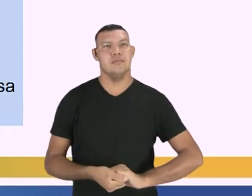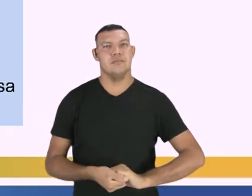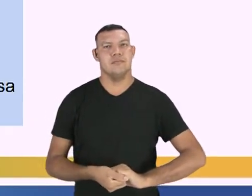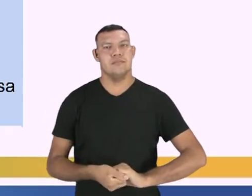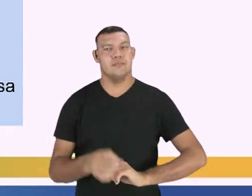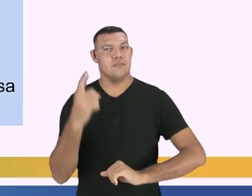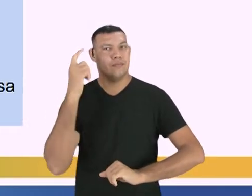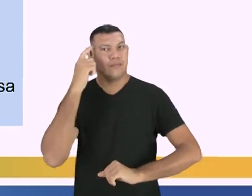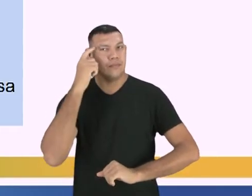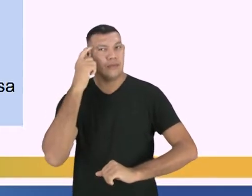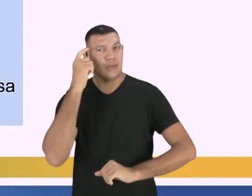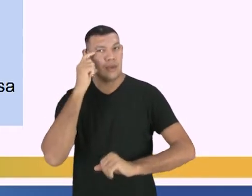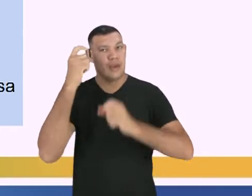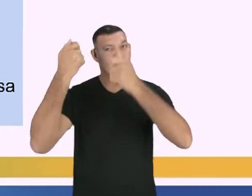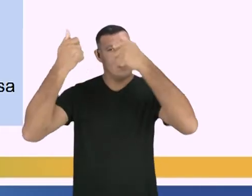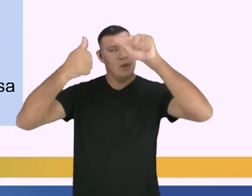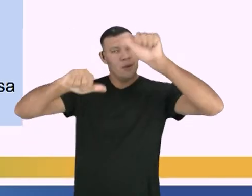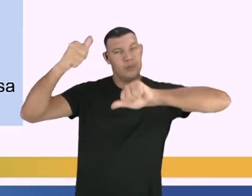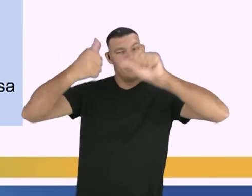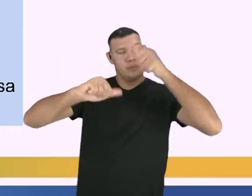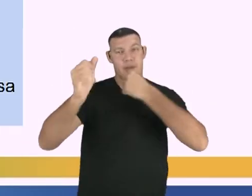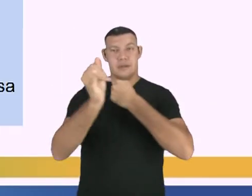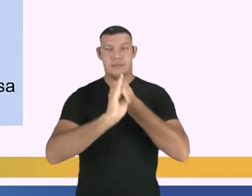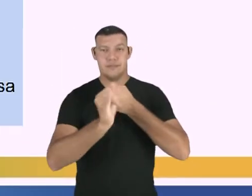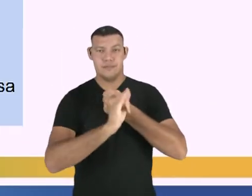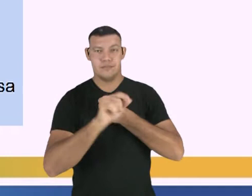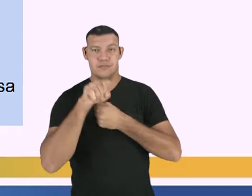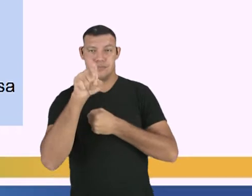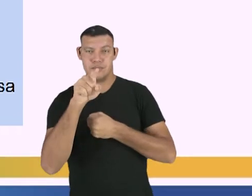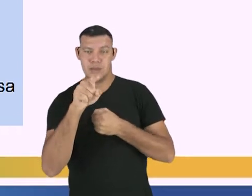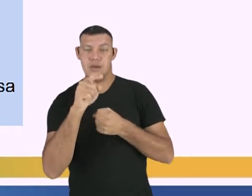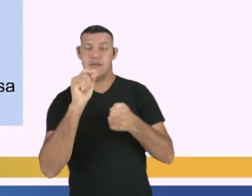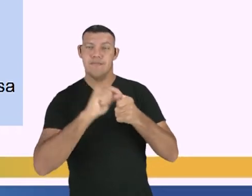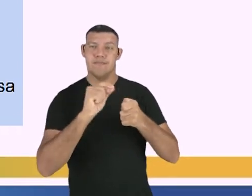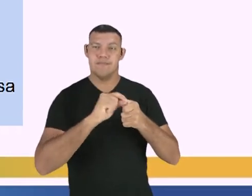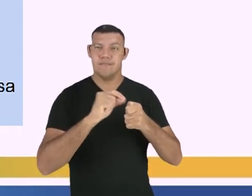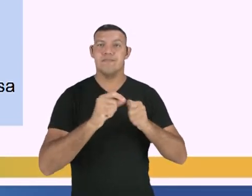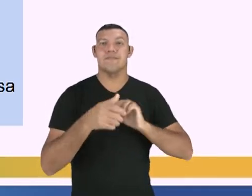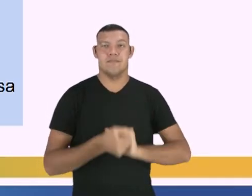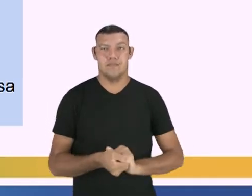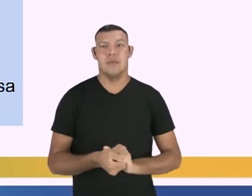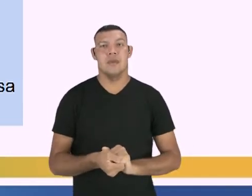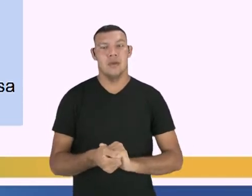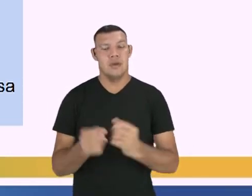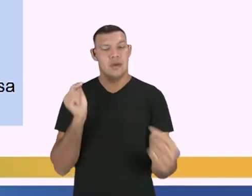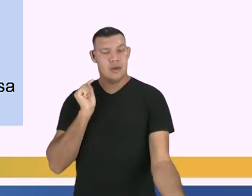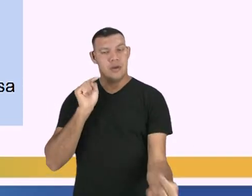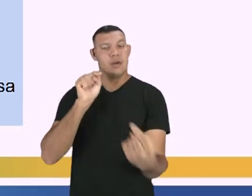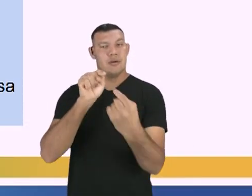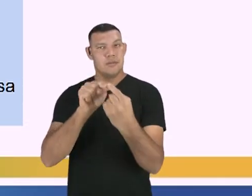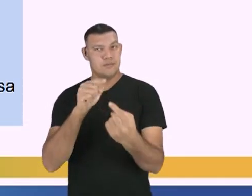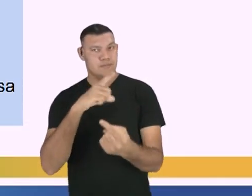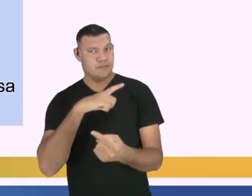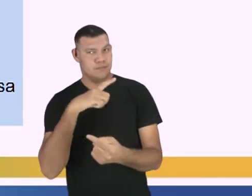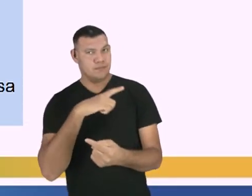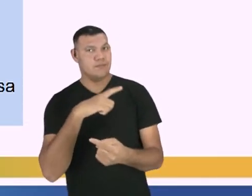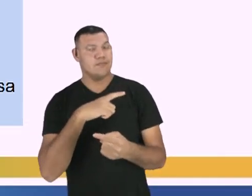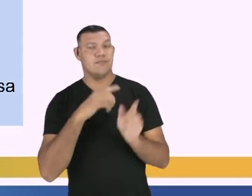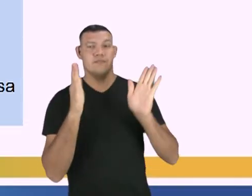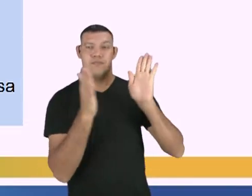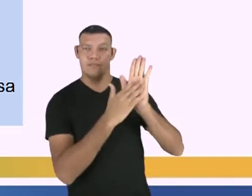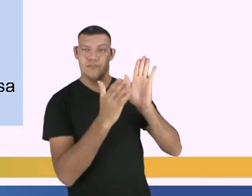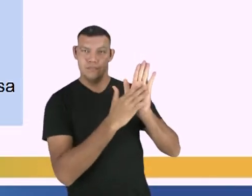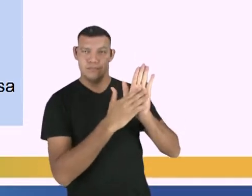Pense e analise se a crônica que você produziu. Cumpre o objetivo a que se